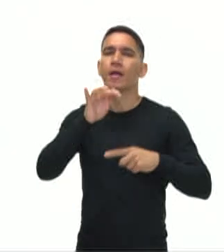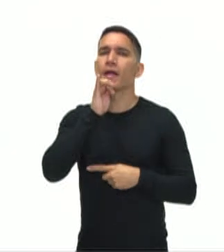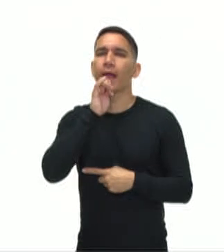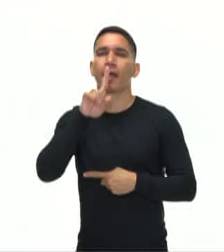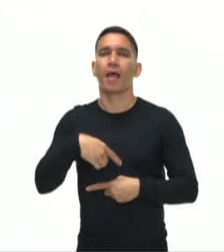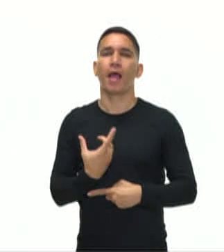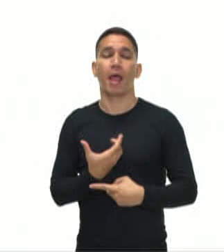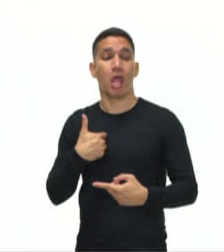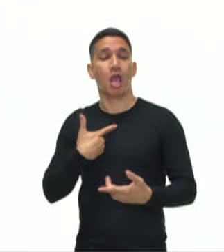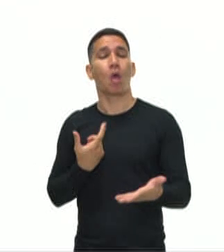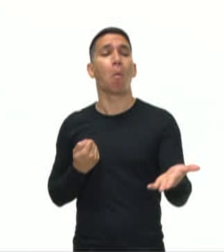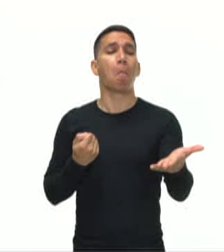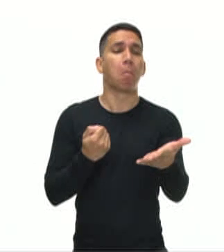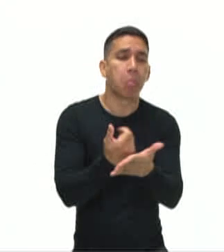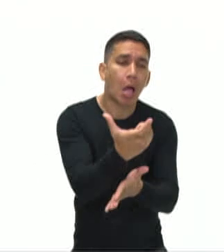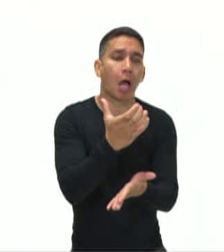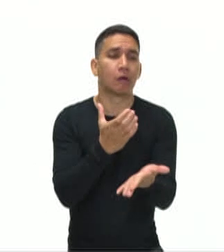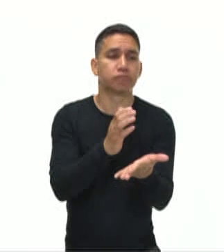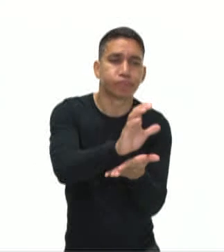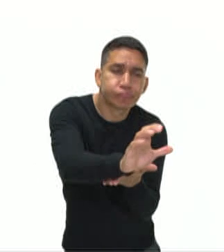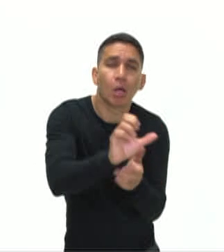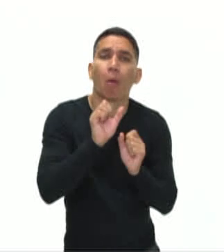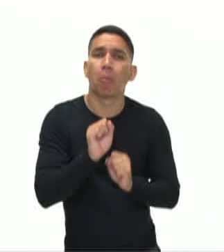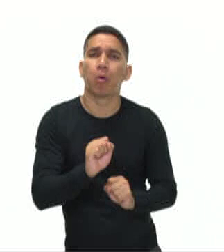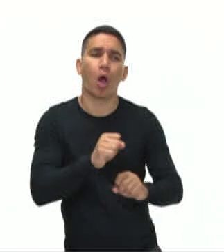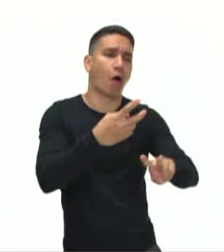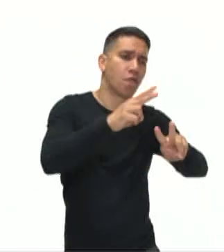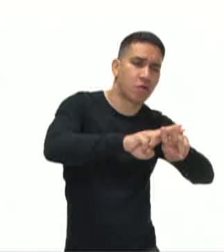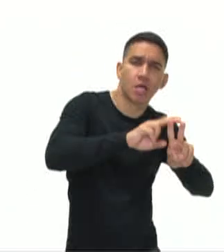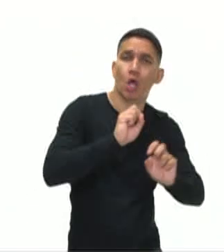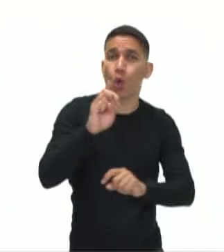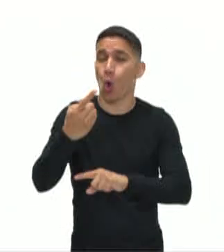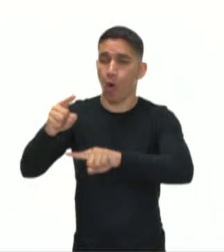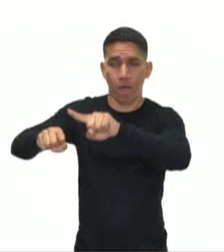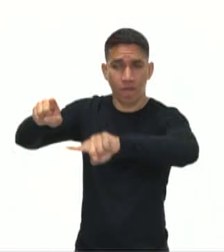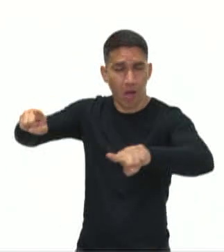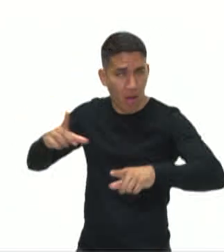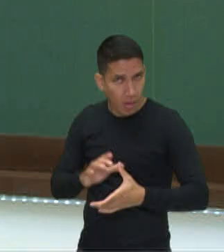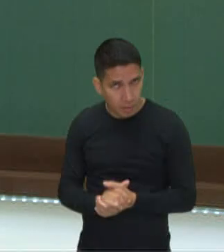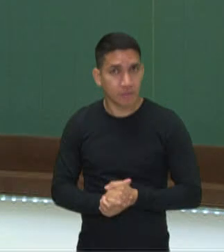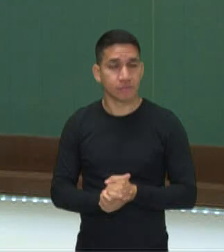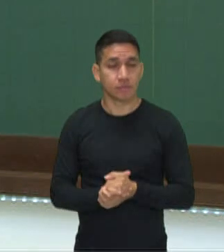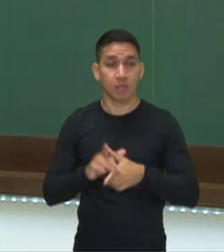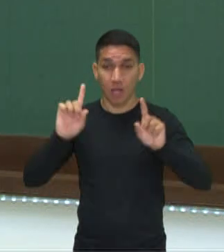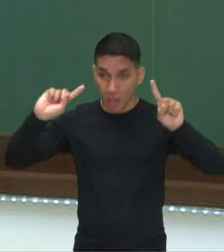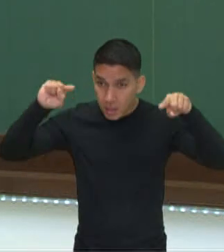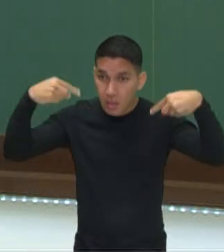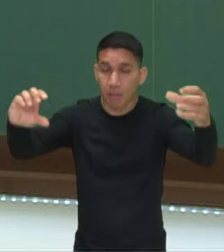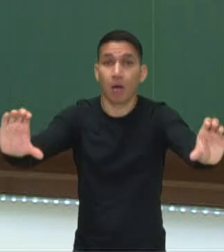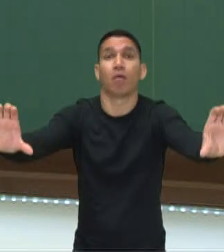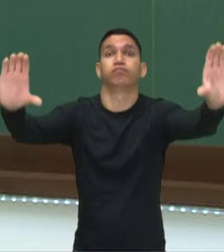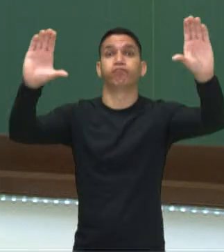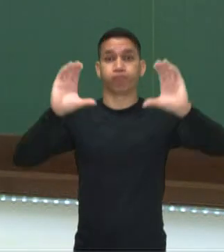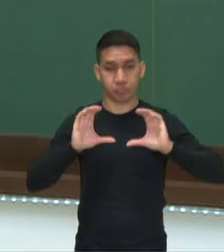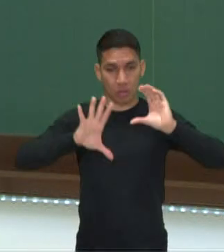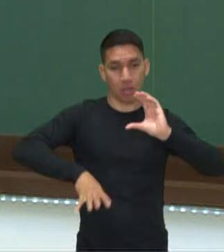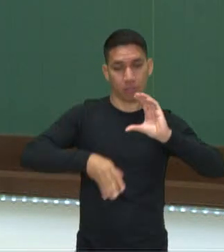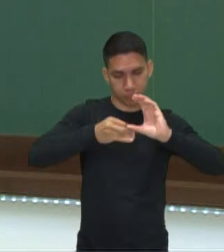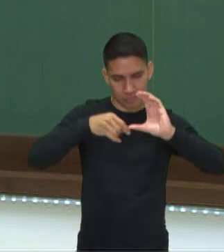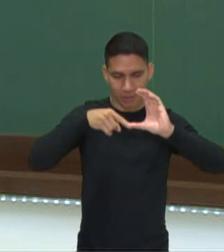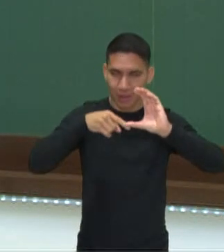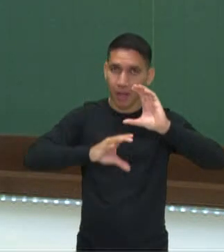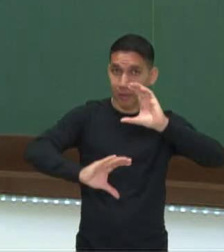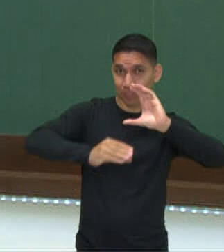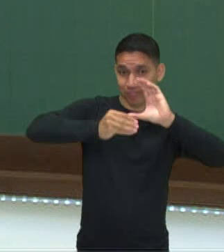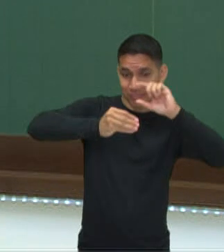investimentos que a gente tem, né? Pode ser em renda fixa ou renda variável, né? E o saldo também que a gente tem